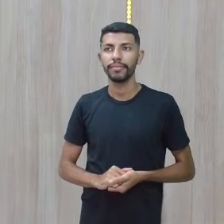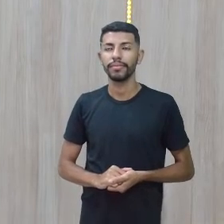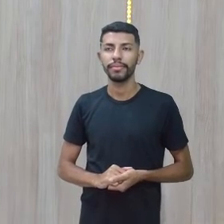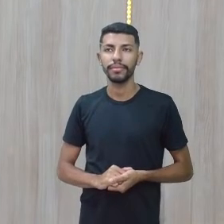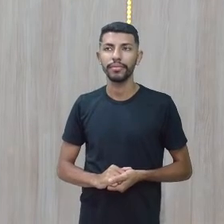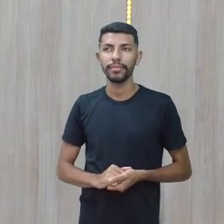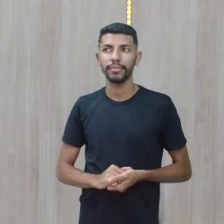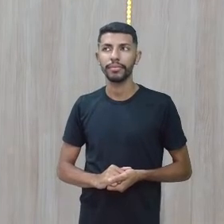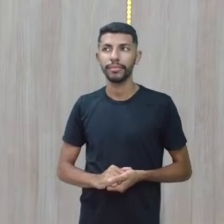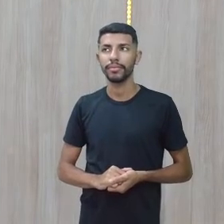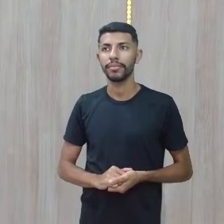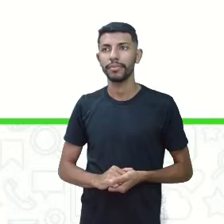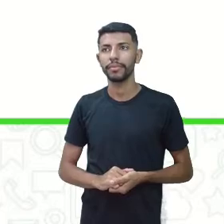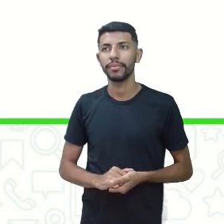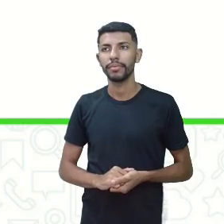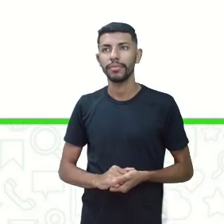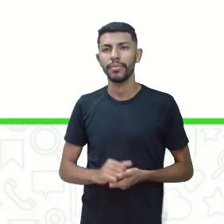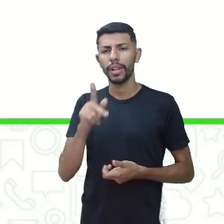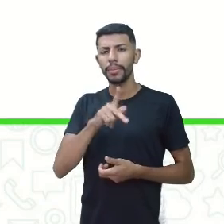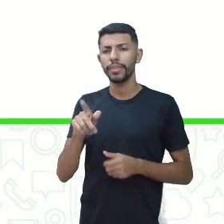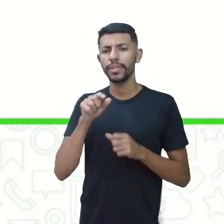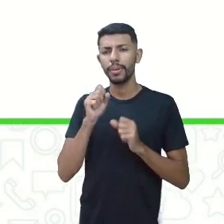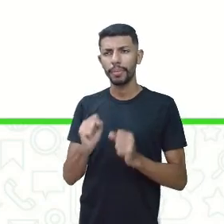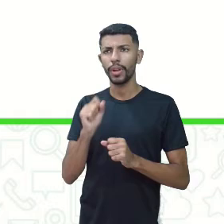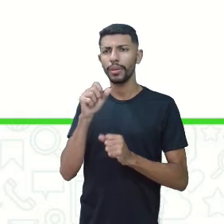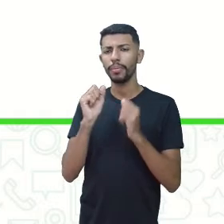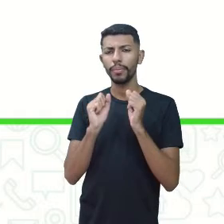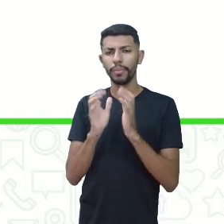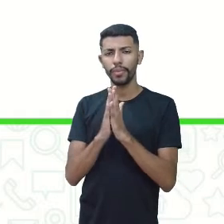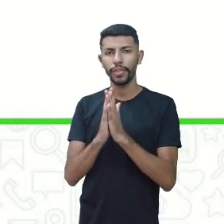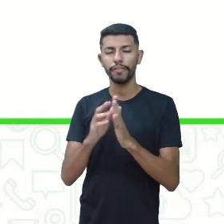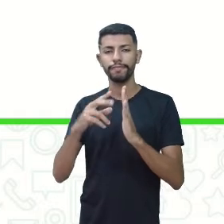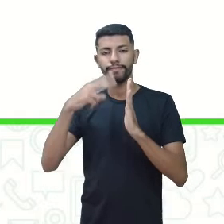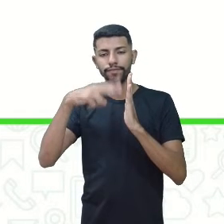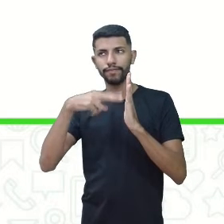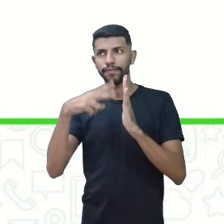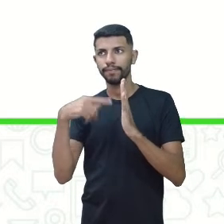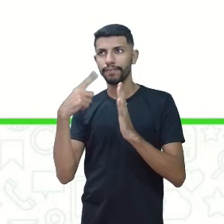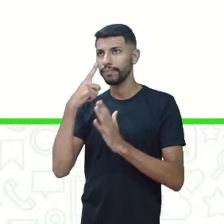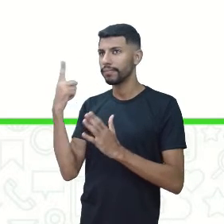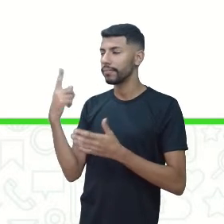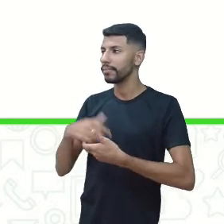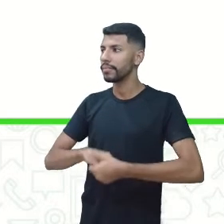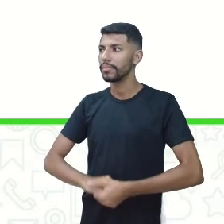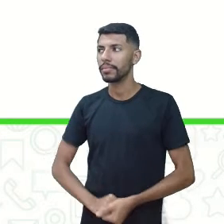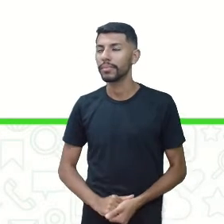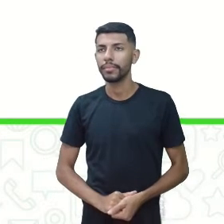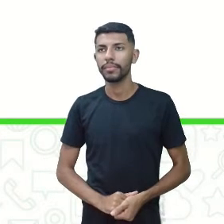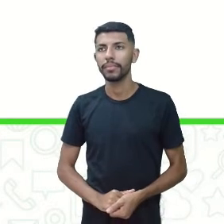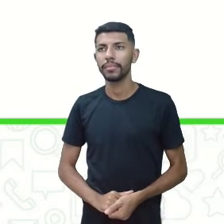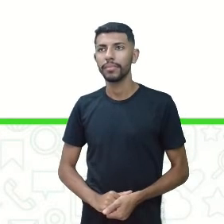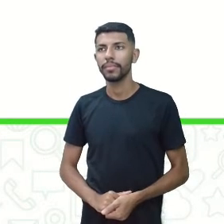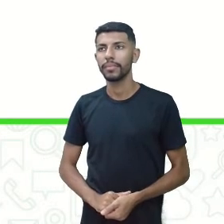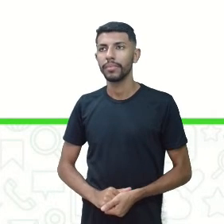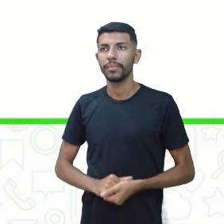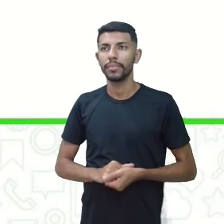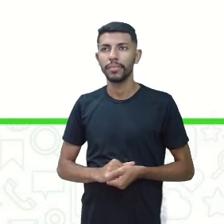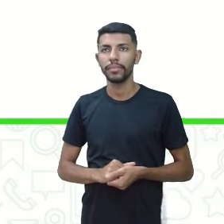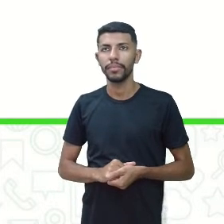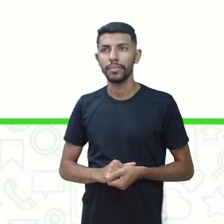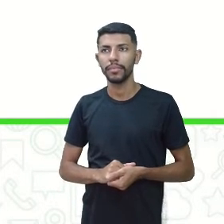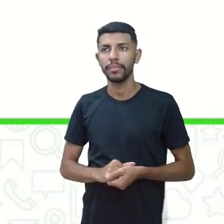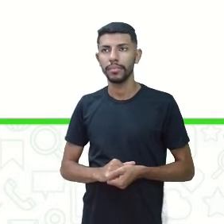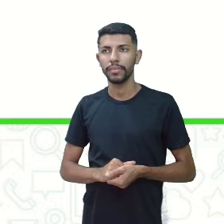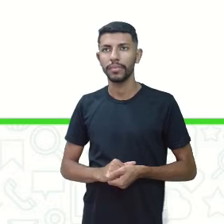Professor André, por favor, faça a leitura. Abre aqui a tela, favor, gente. Faça a leitura aqui, professor. Por gentileza. Peter, you